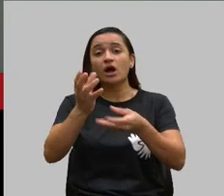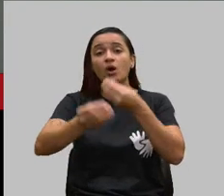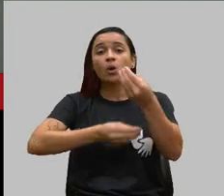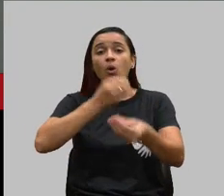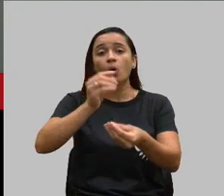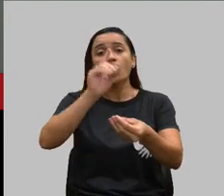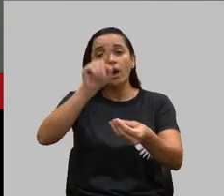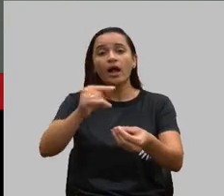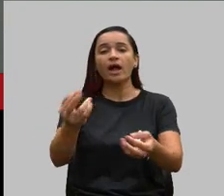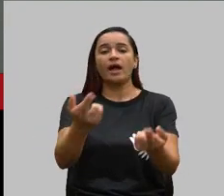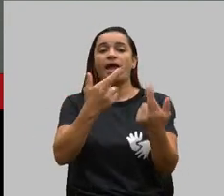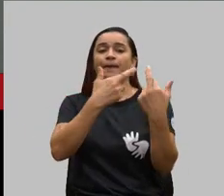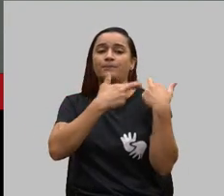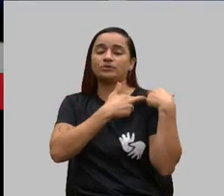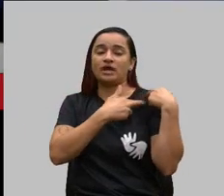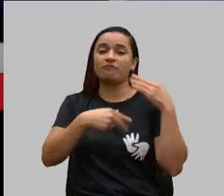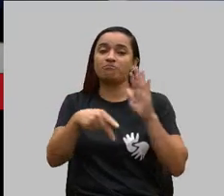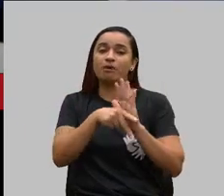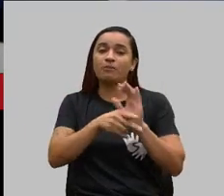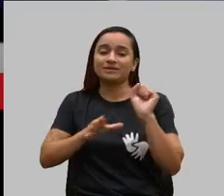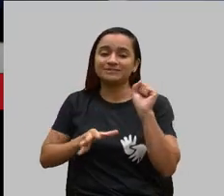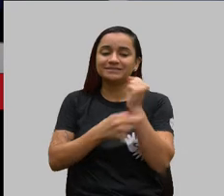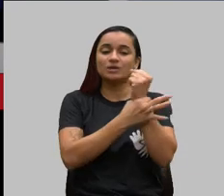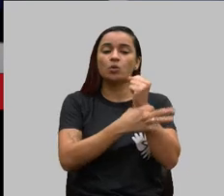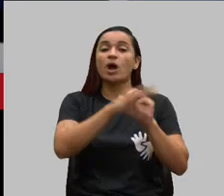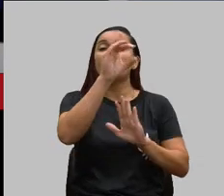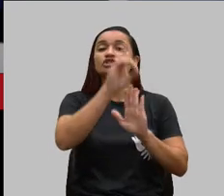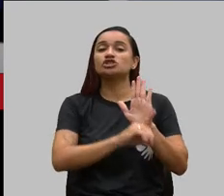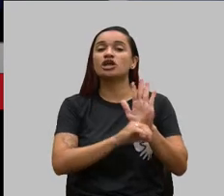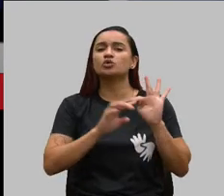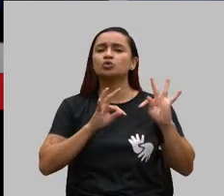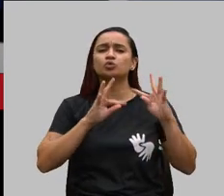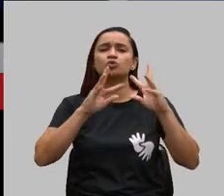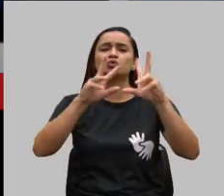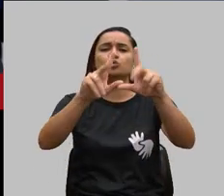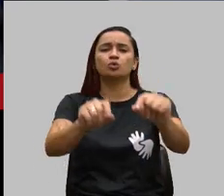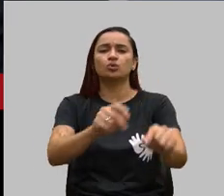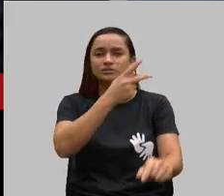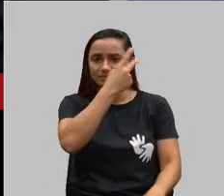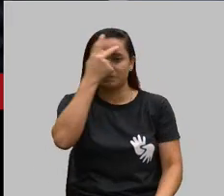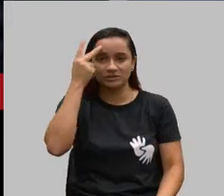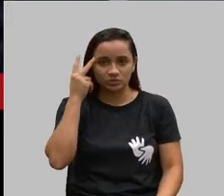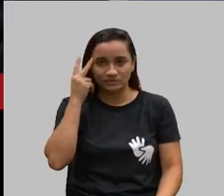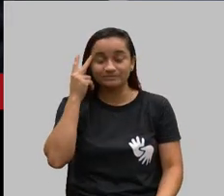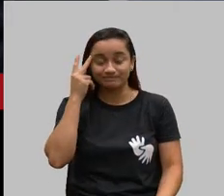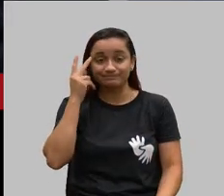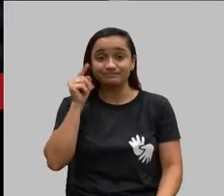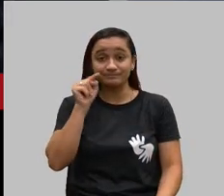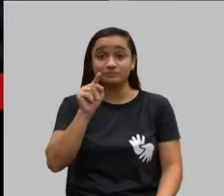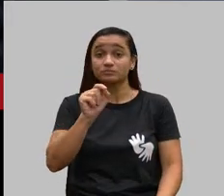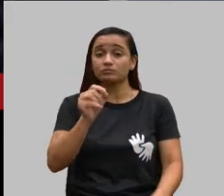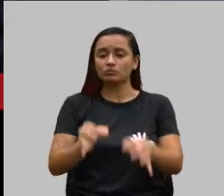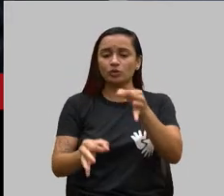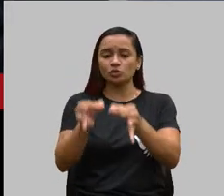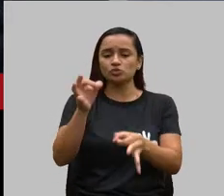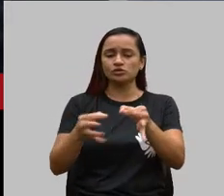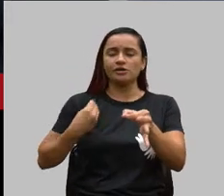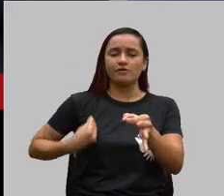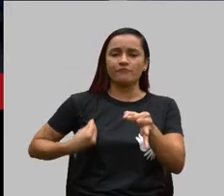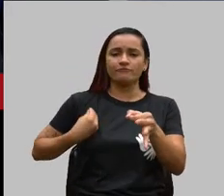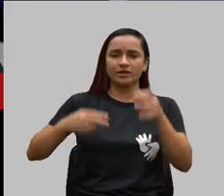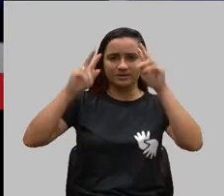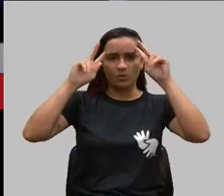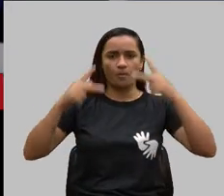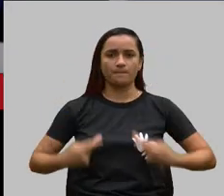responsável de assegurar os direitos de todas as pessoas, de proporcionar a dignidade da pessoa humana, que foi bem